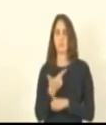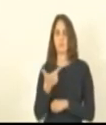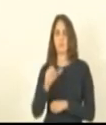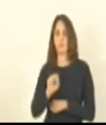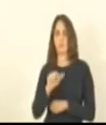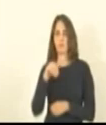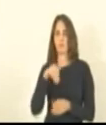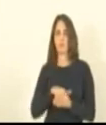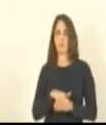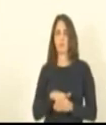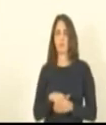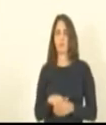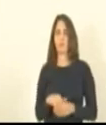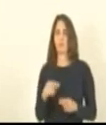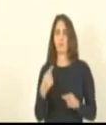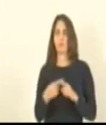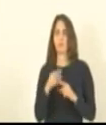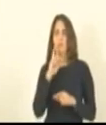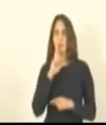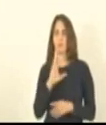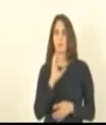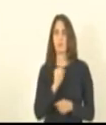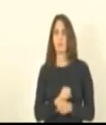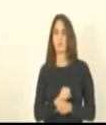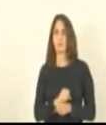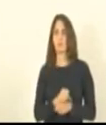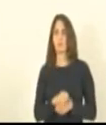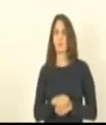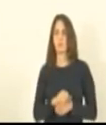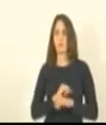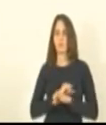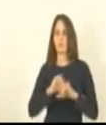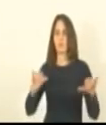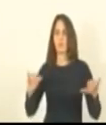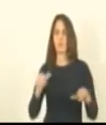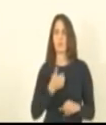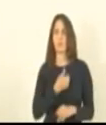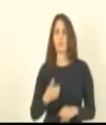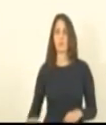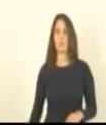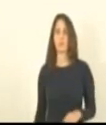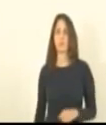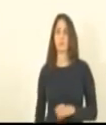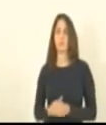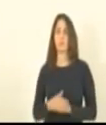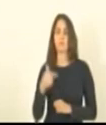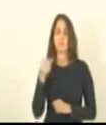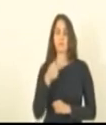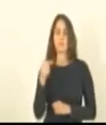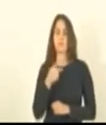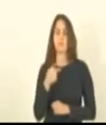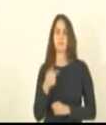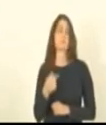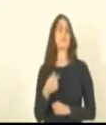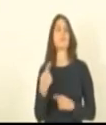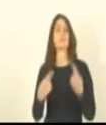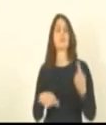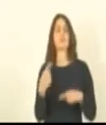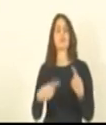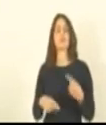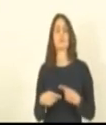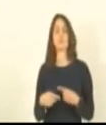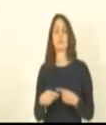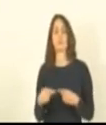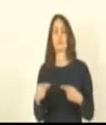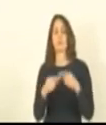votos em face do resultado fica mantido o veto comunique-se ao governador sétimo item da pauta discussão única nos termos